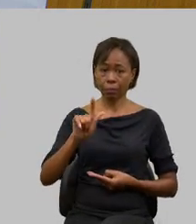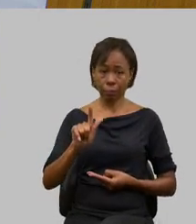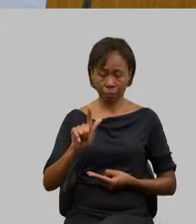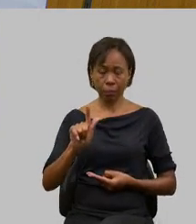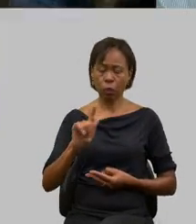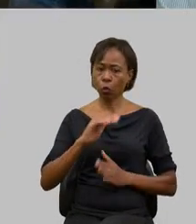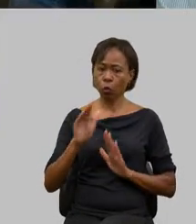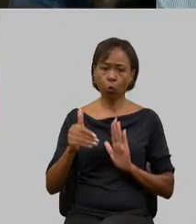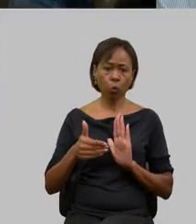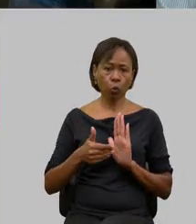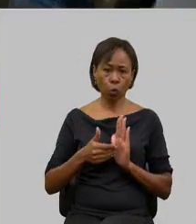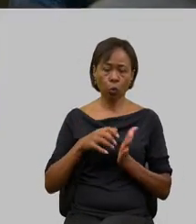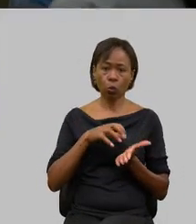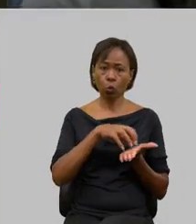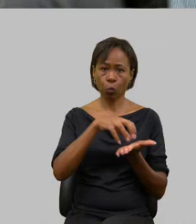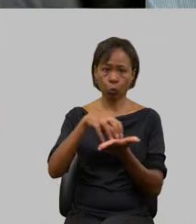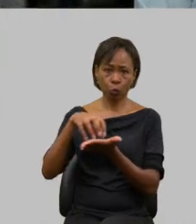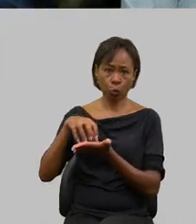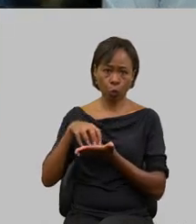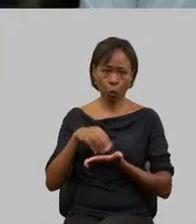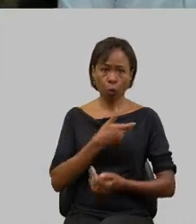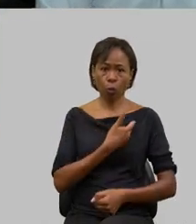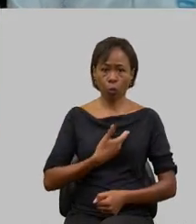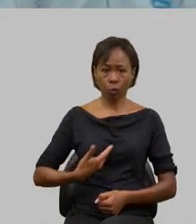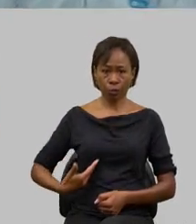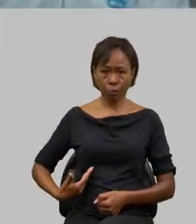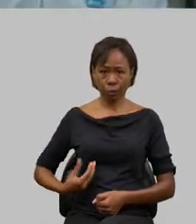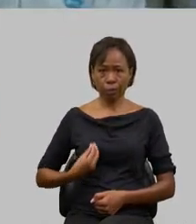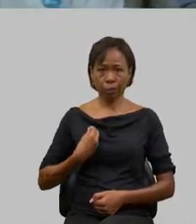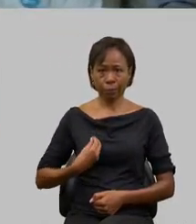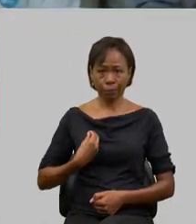órgãos do governo aqui presentes